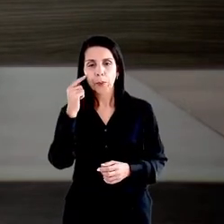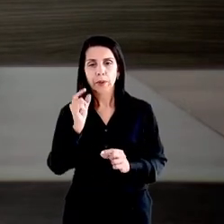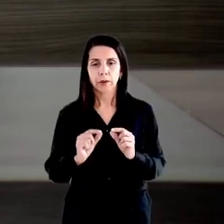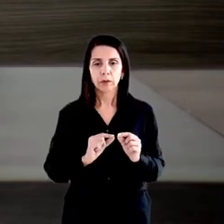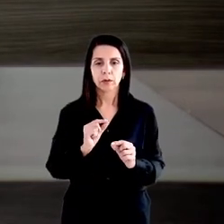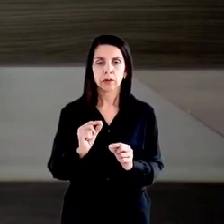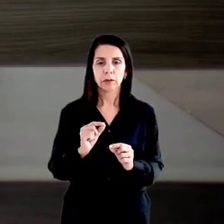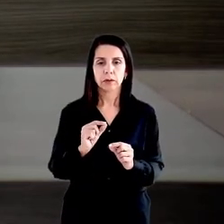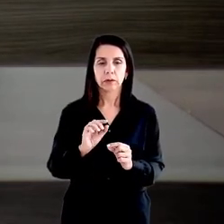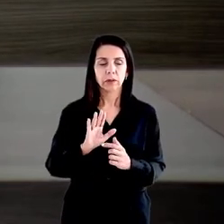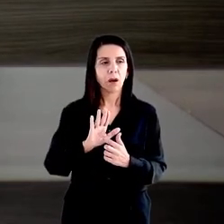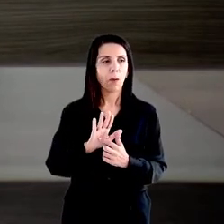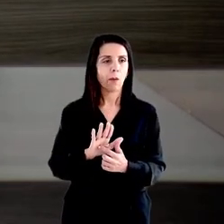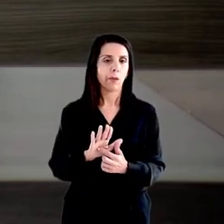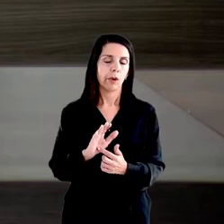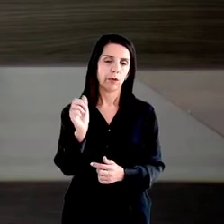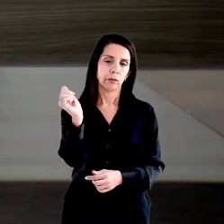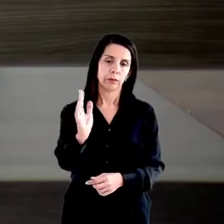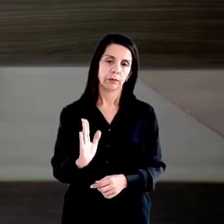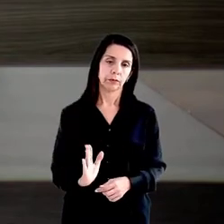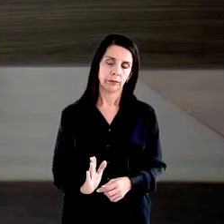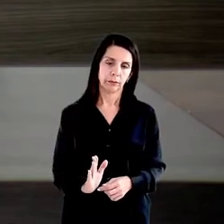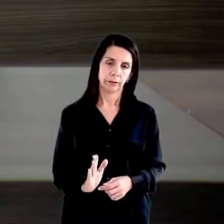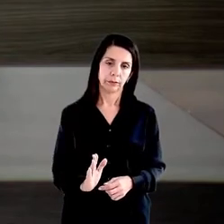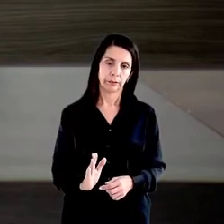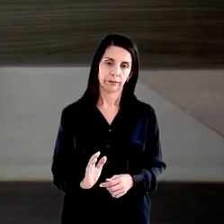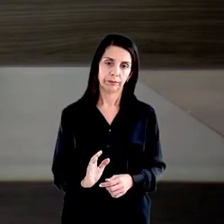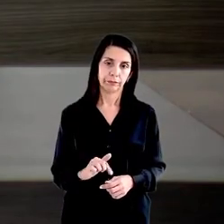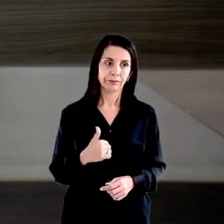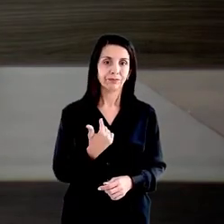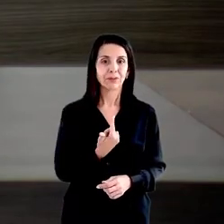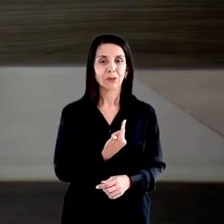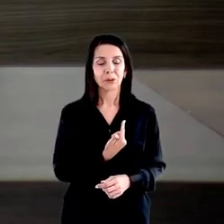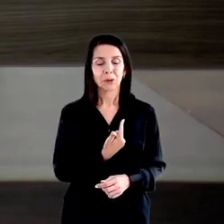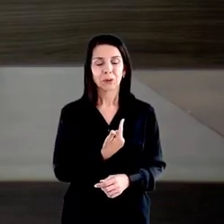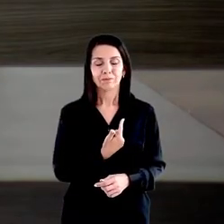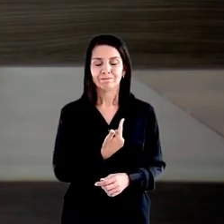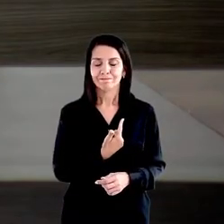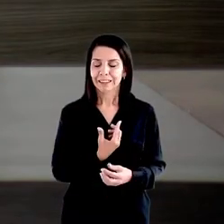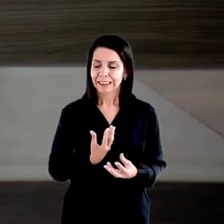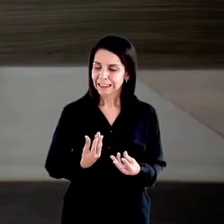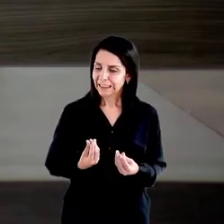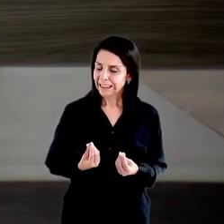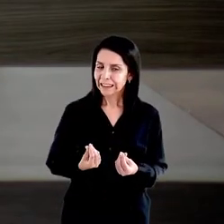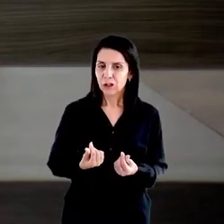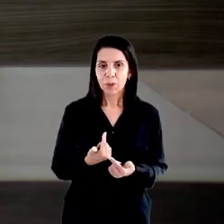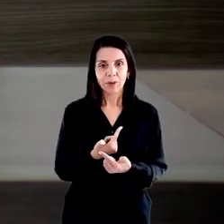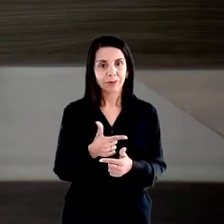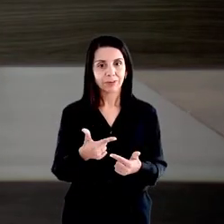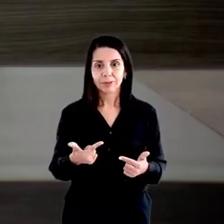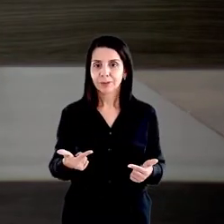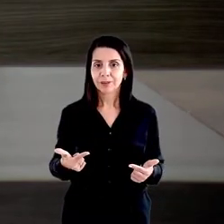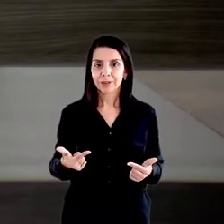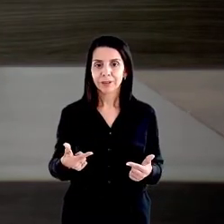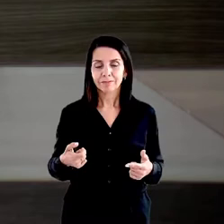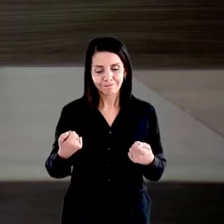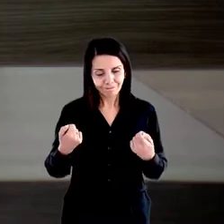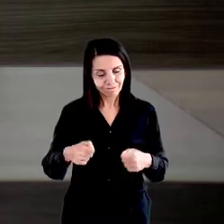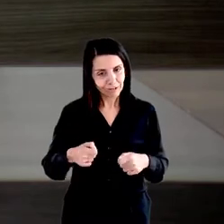de resto pelo Brasil. Então, estamos num grau de insensibilidade que precisa